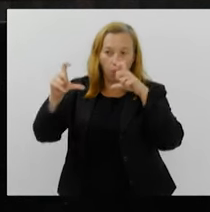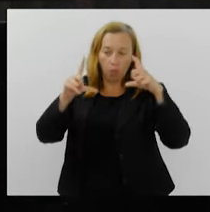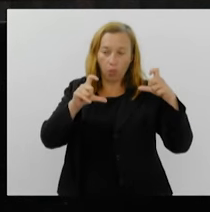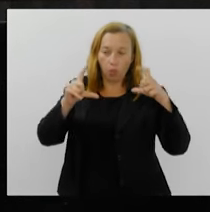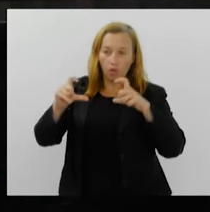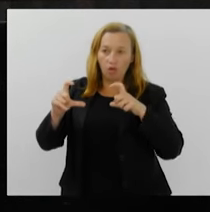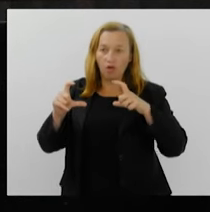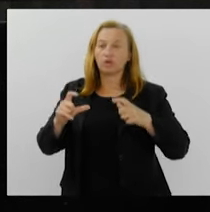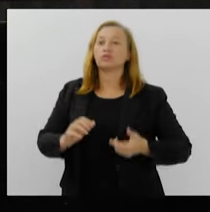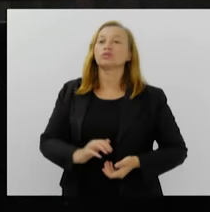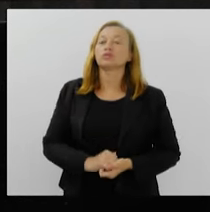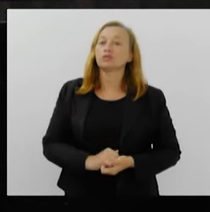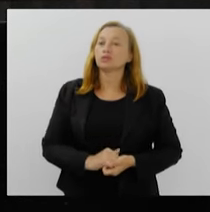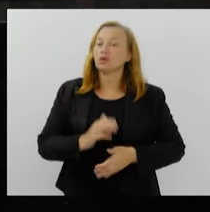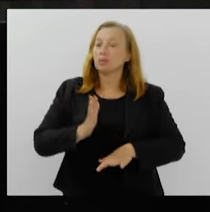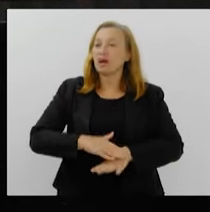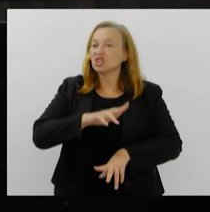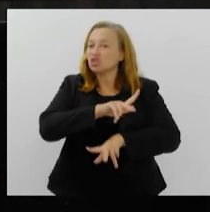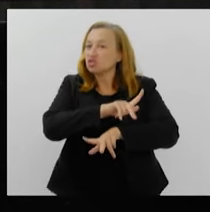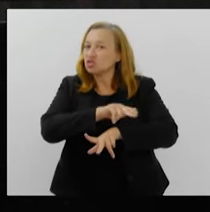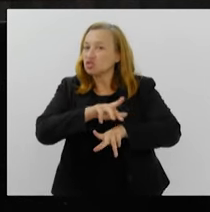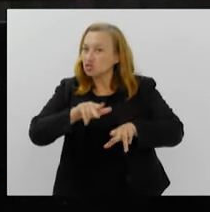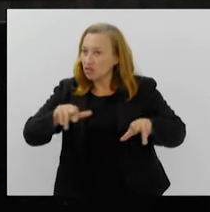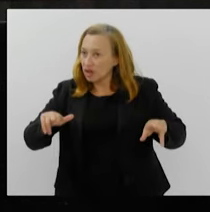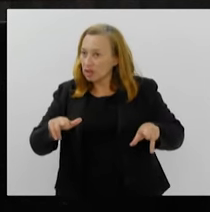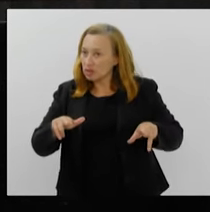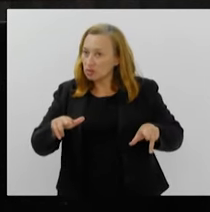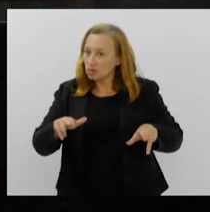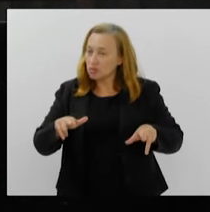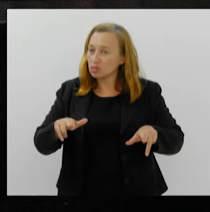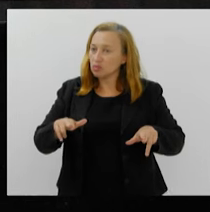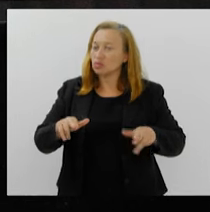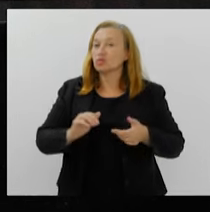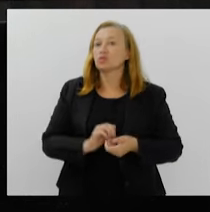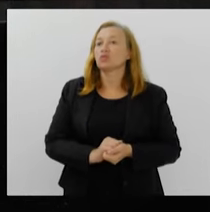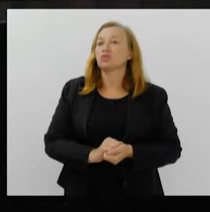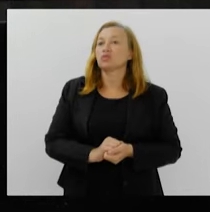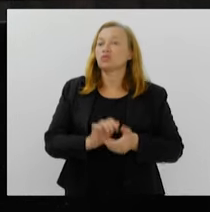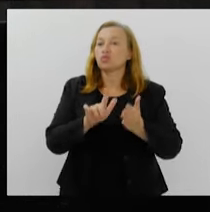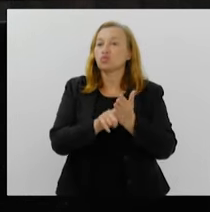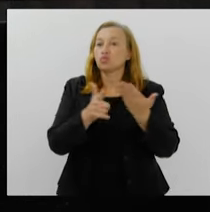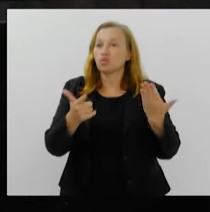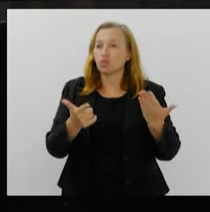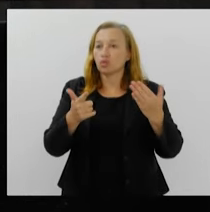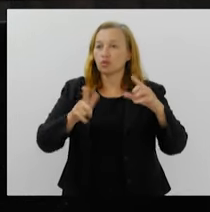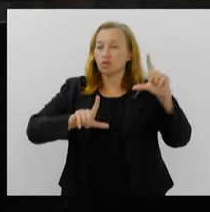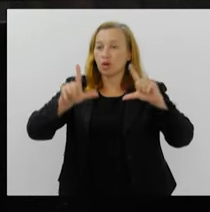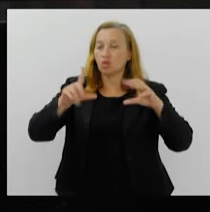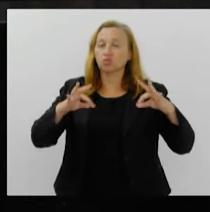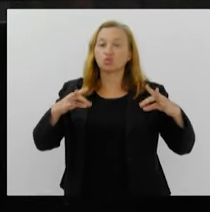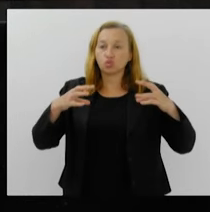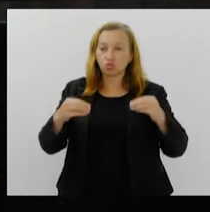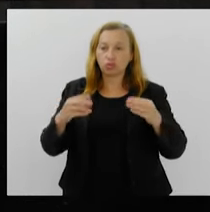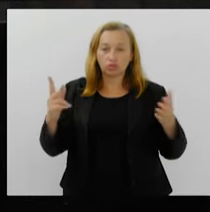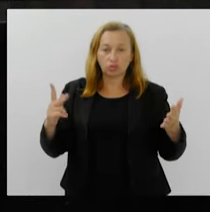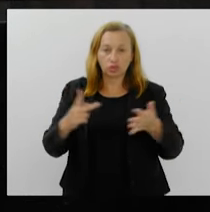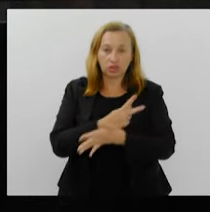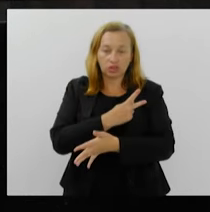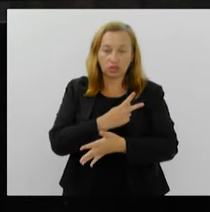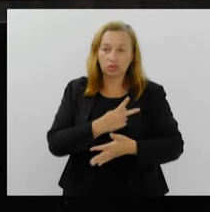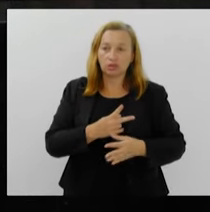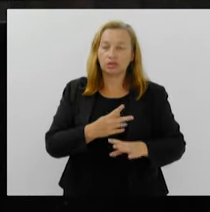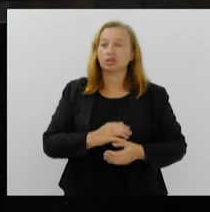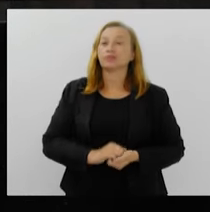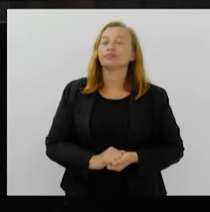cobrir, para os mais diversos jornais, tudo o que ocorria. E